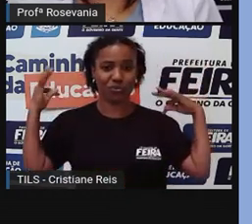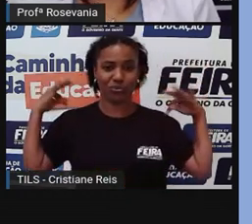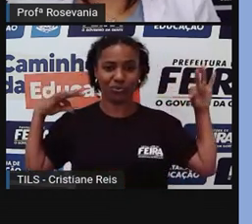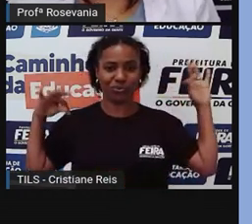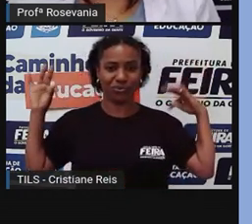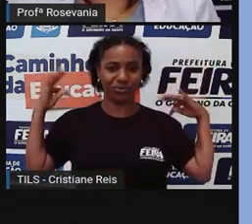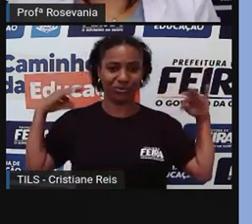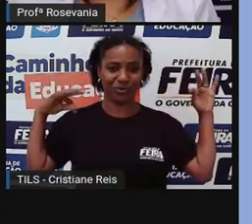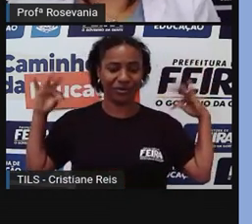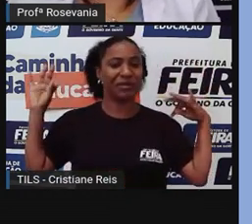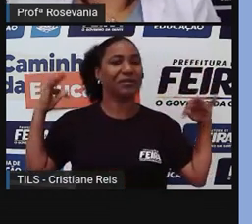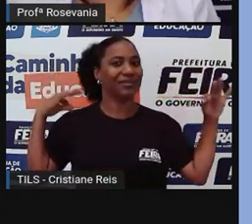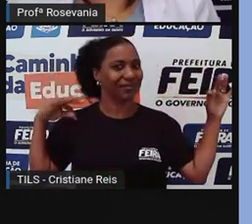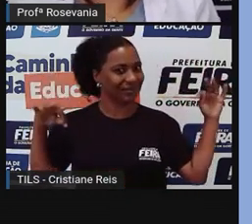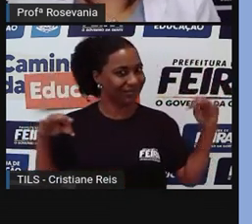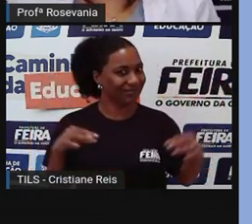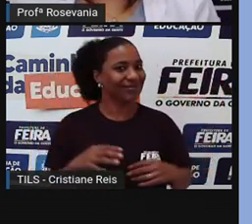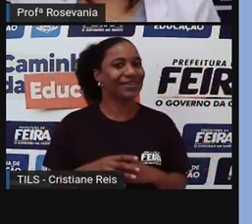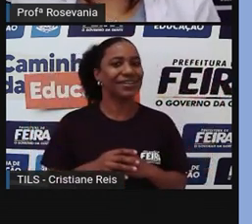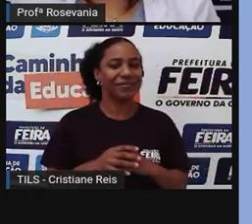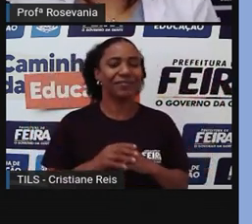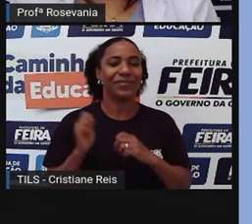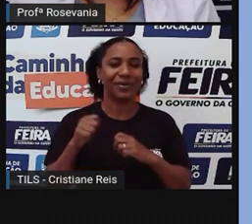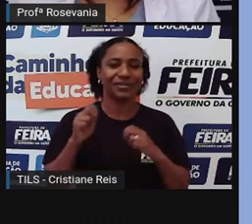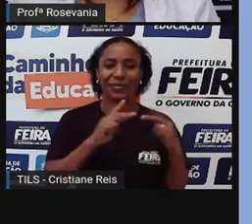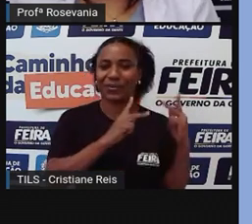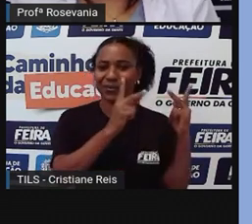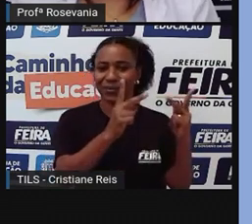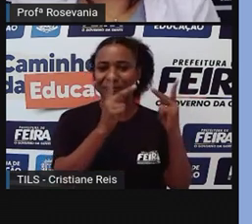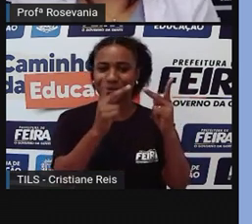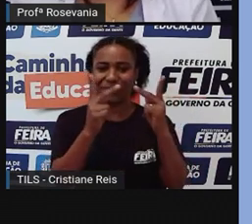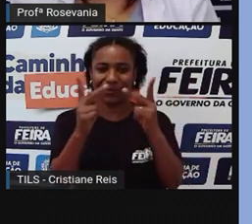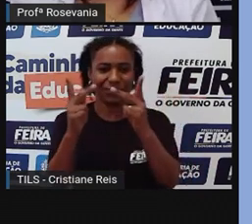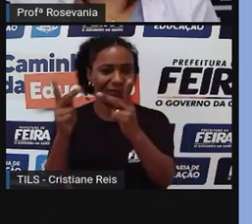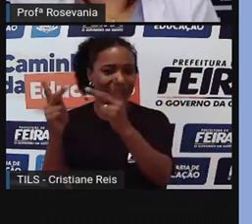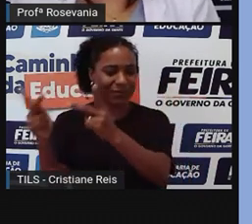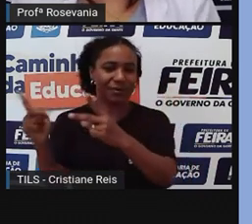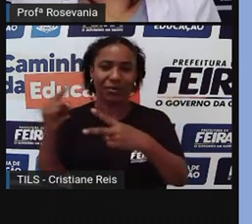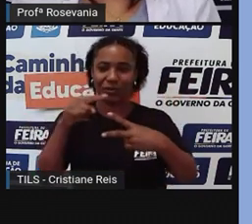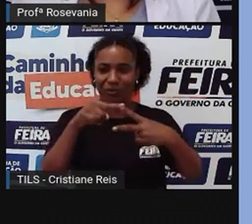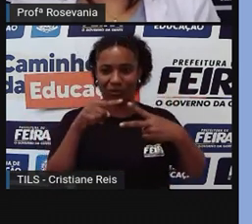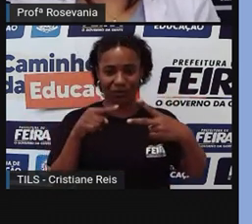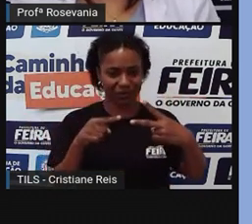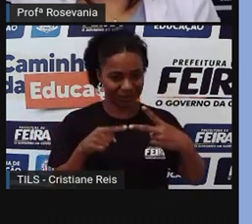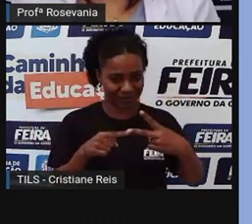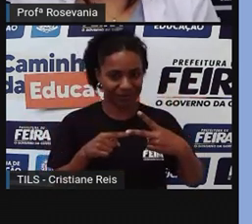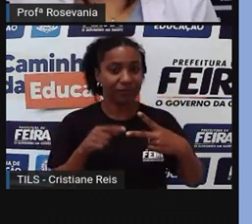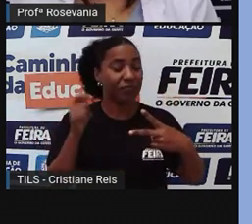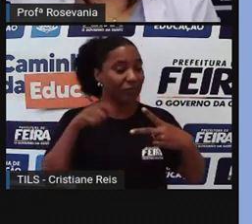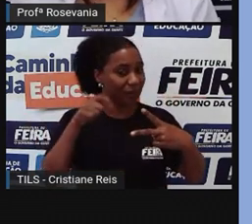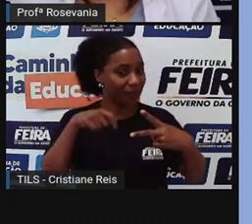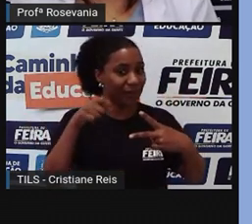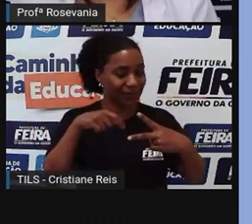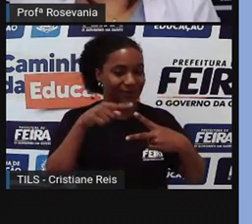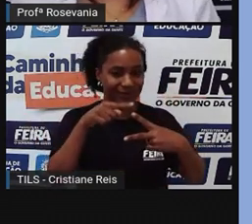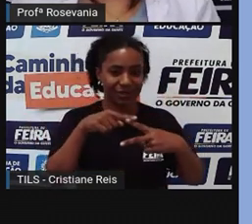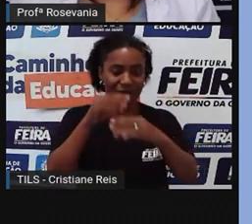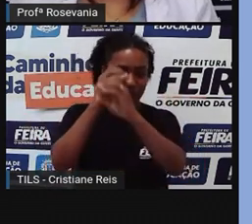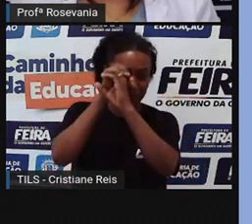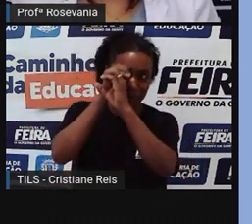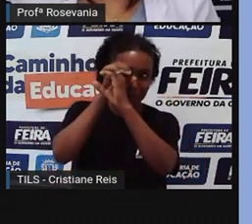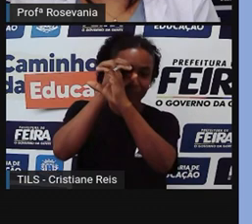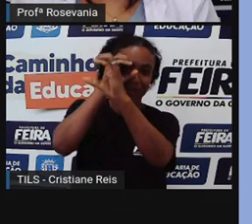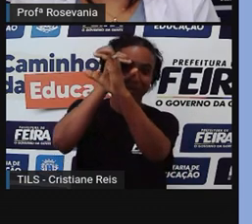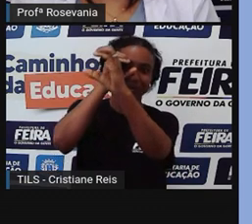pontos super legais. Aí eu destaquei dois aqui, são vários, mas eu destaquei dois. O observatório, né, Antares, que